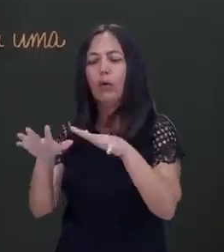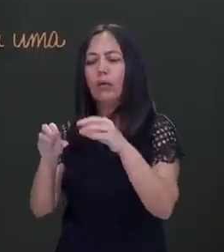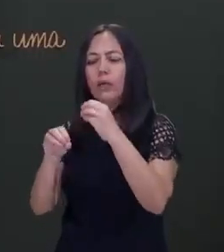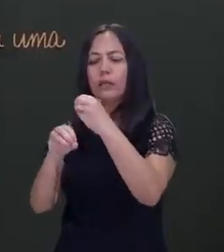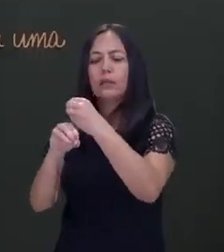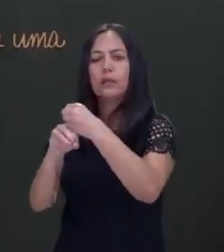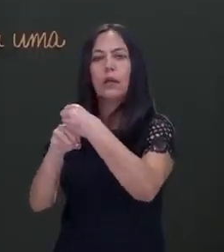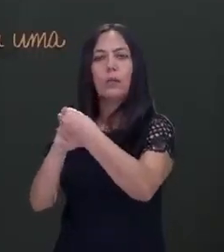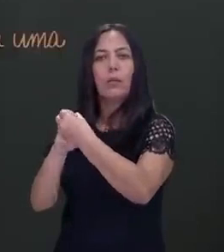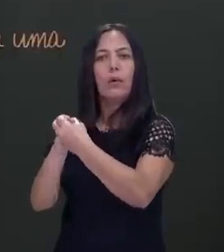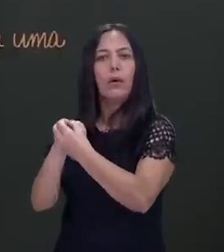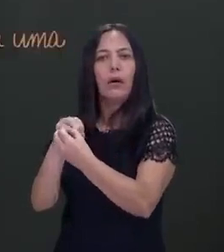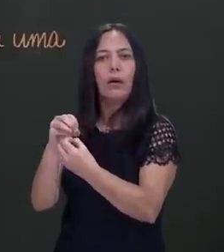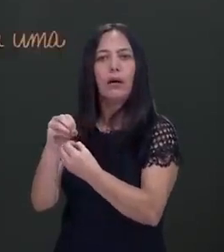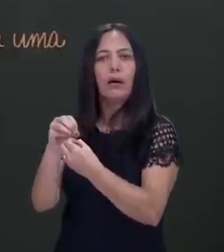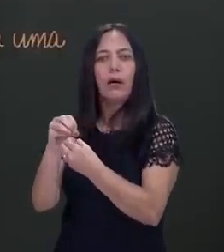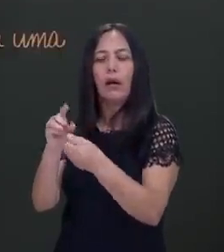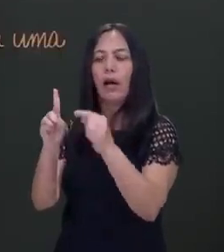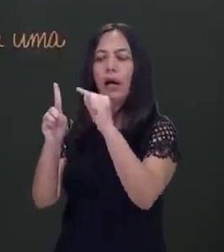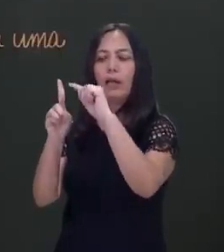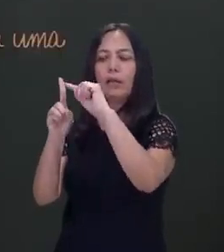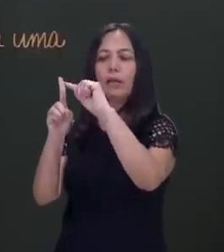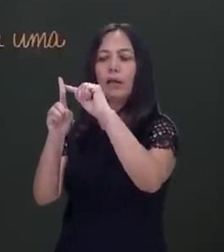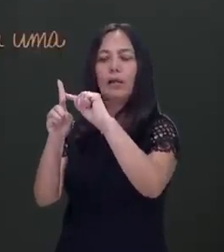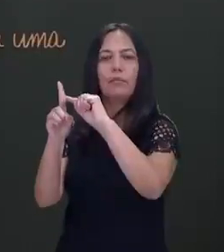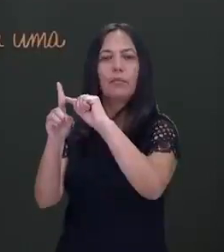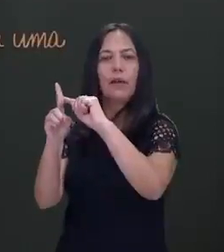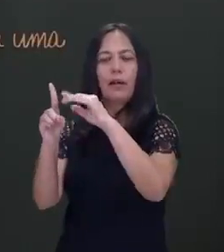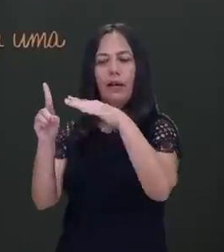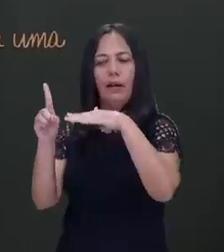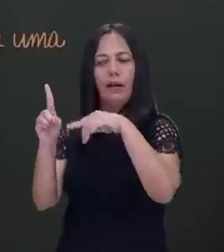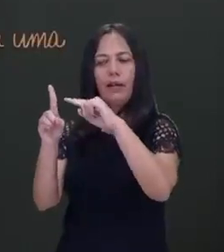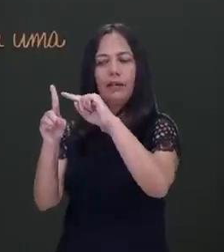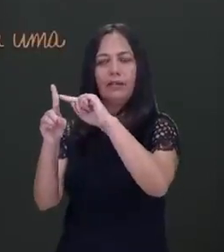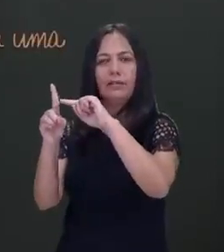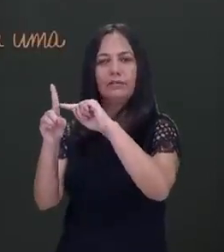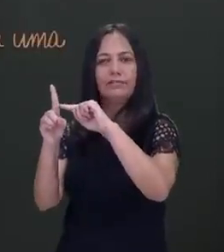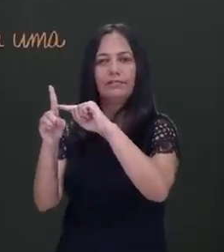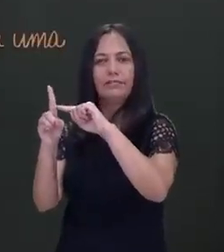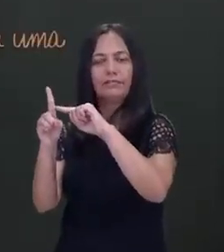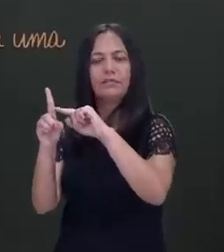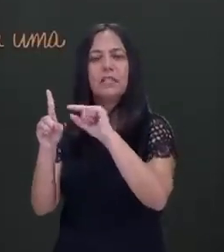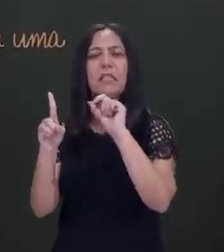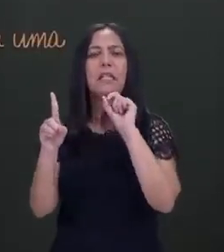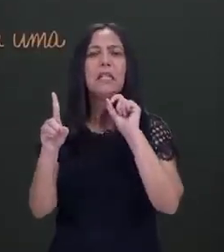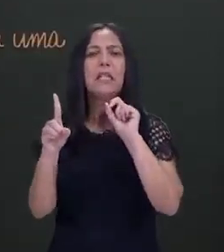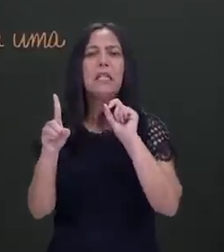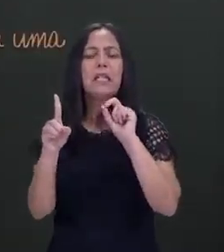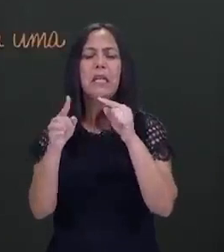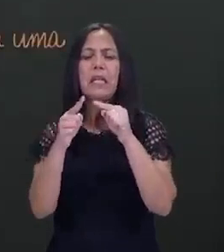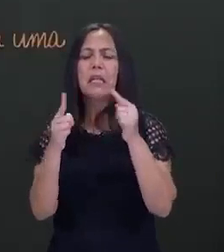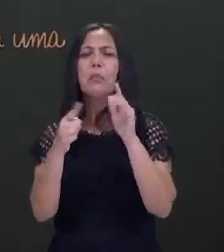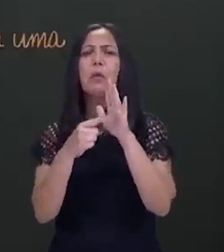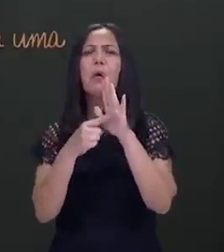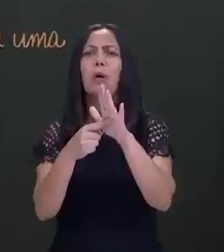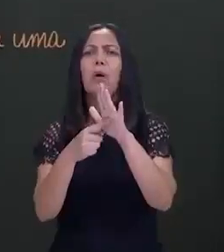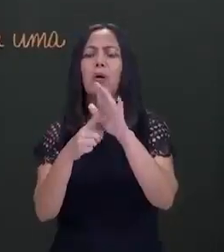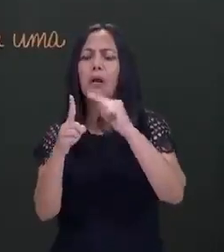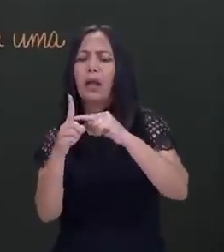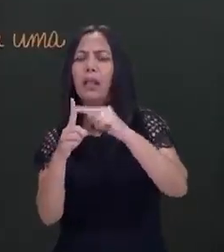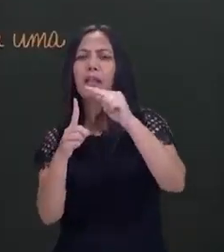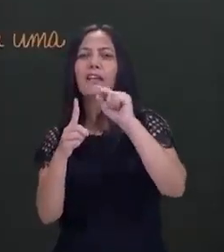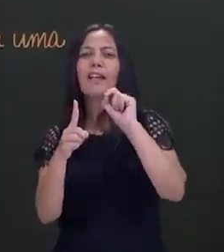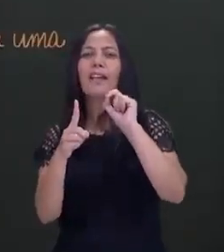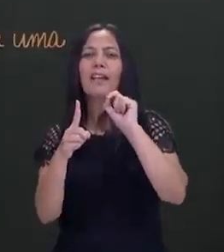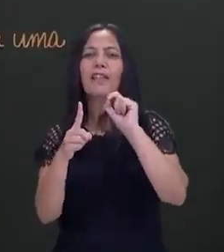moléculas. Então, a temperatura mais baixa. Show! Quem é que mede essa temperatura? Ele, nosso